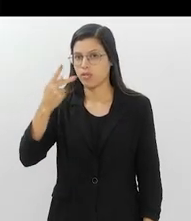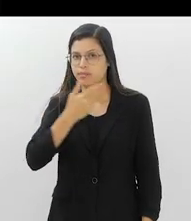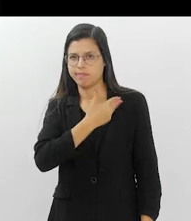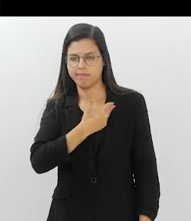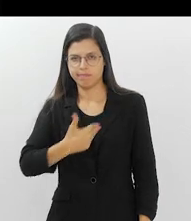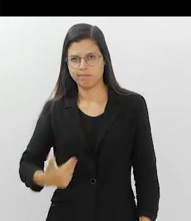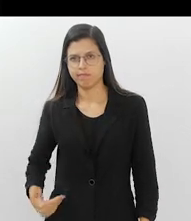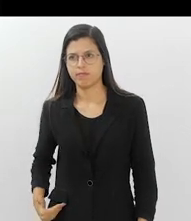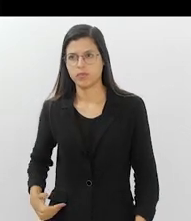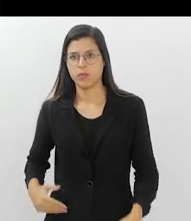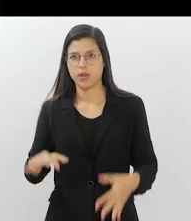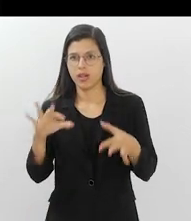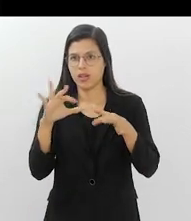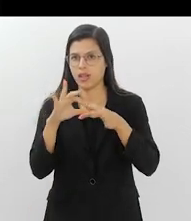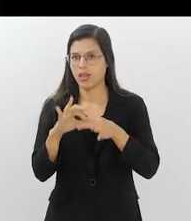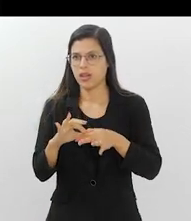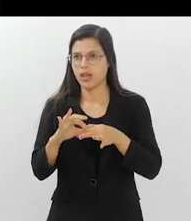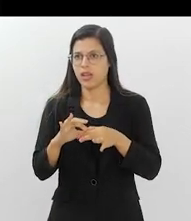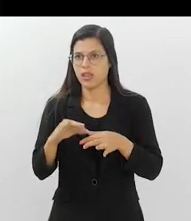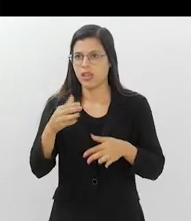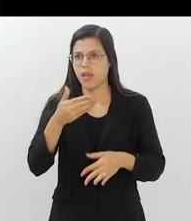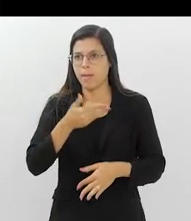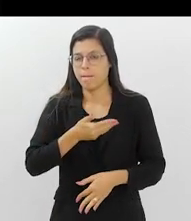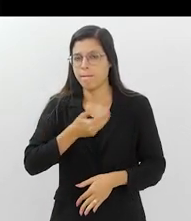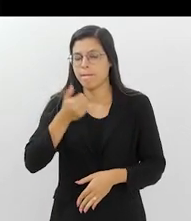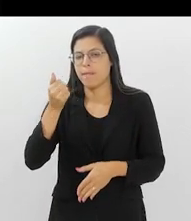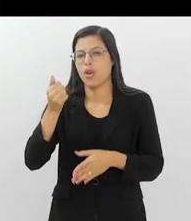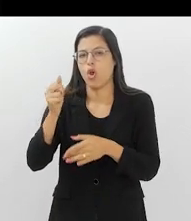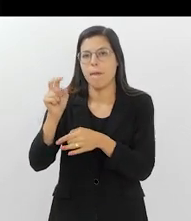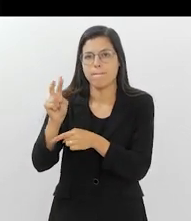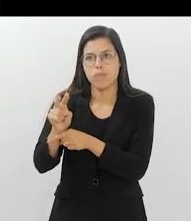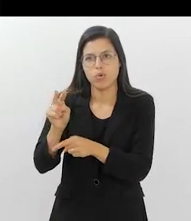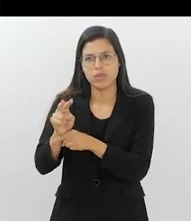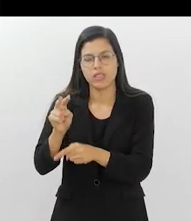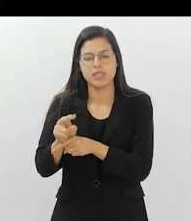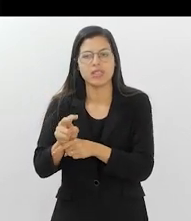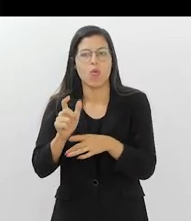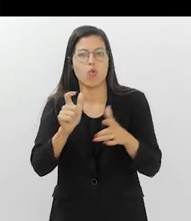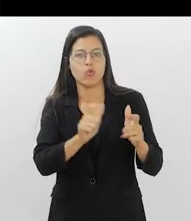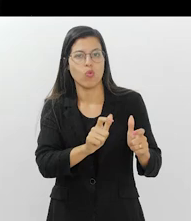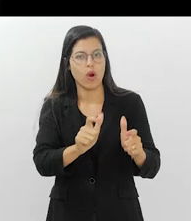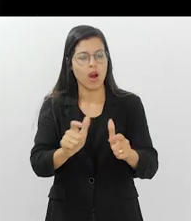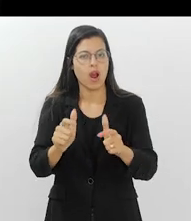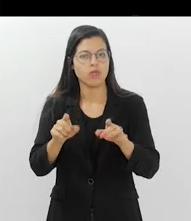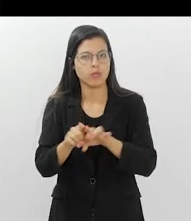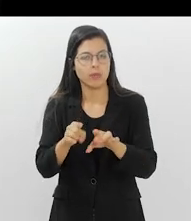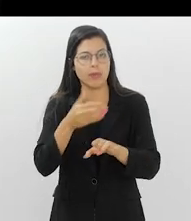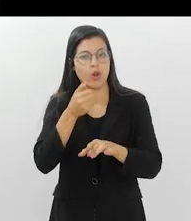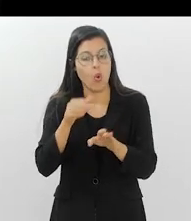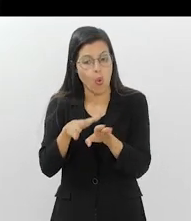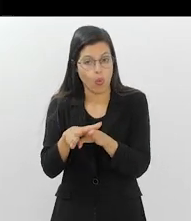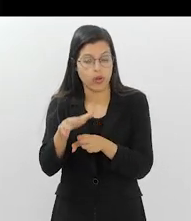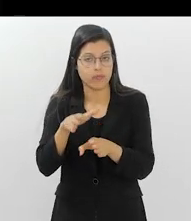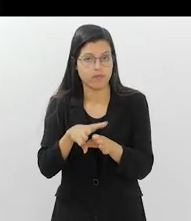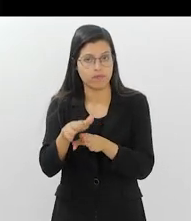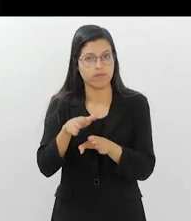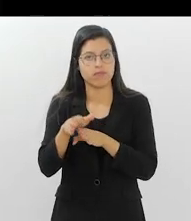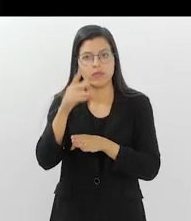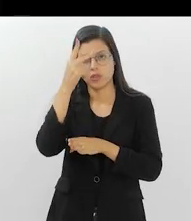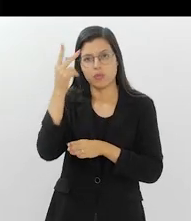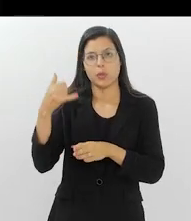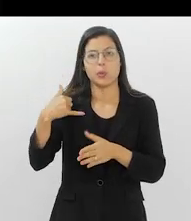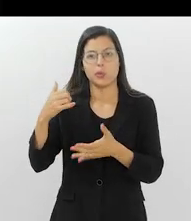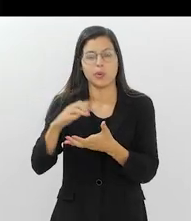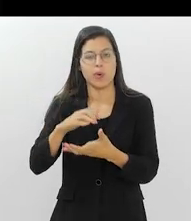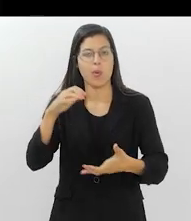públicas que envolvam o melhor agasalhamento, locais propícios, orientações para esses idosos, de